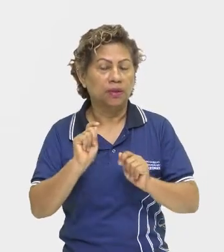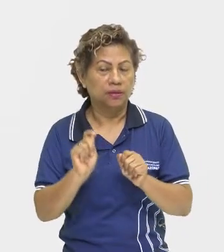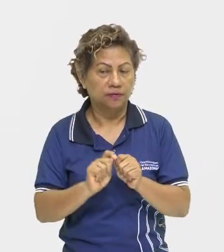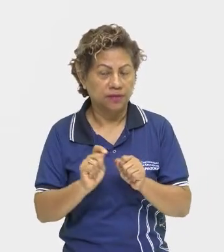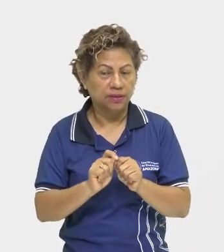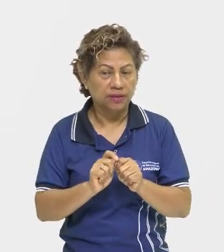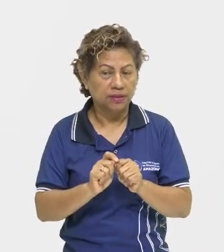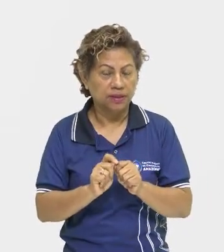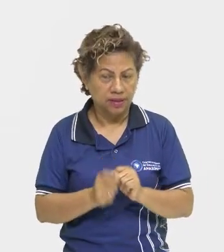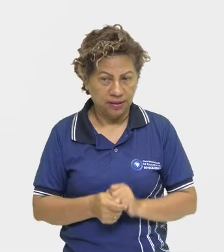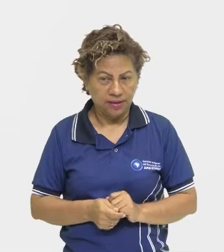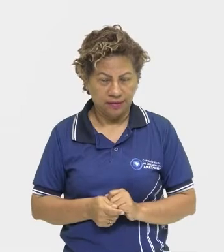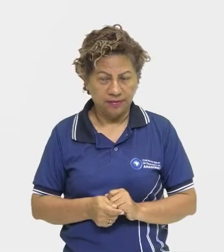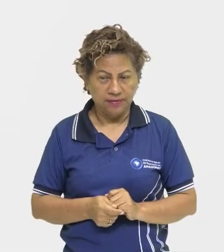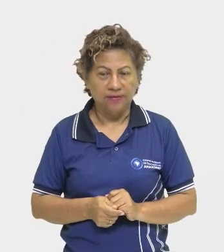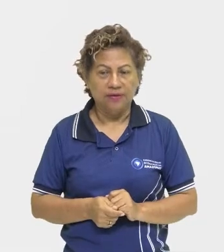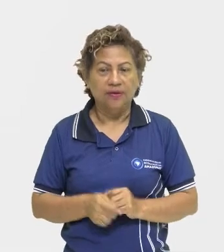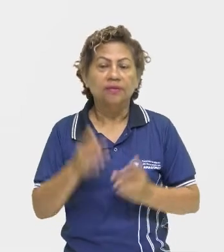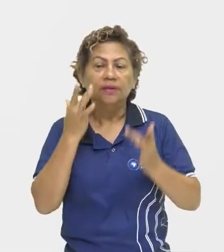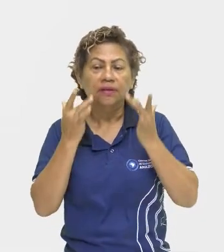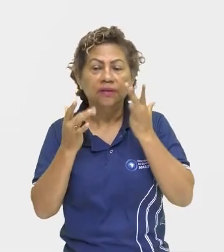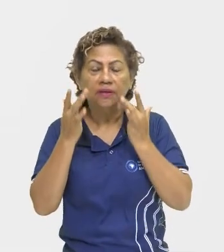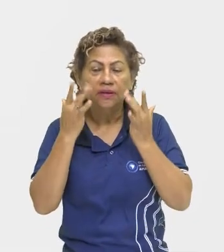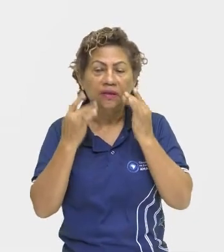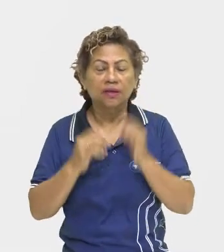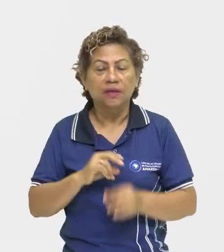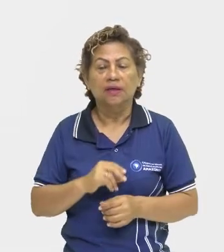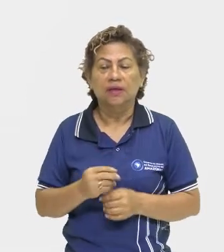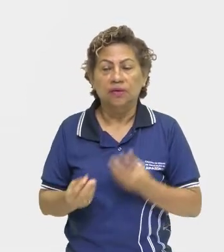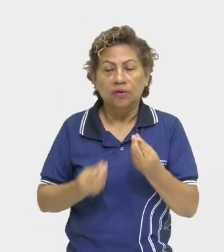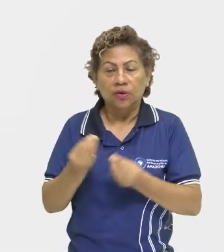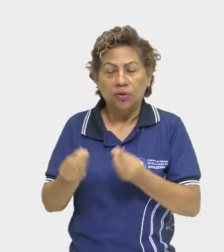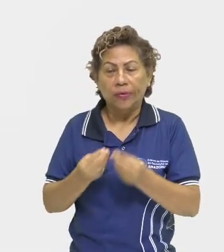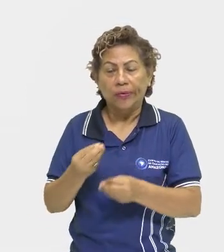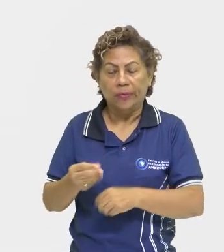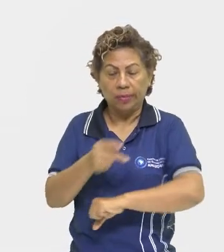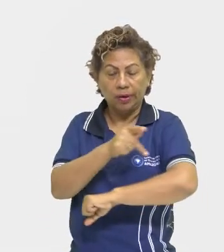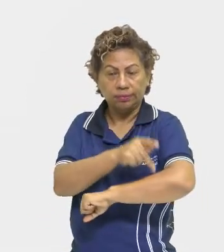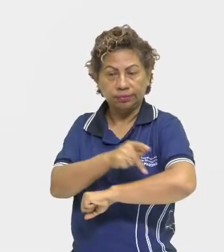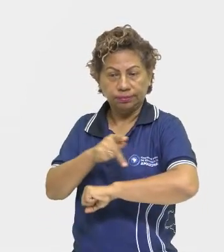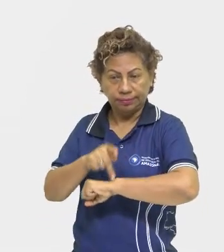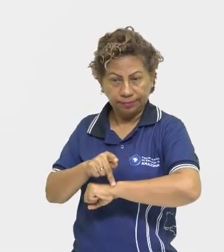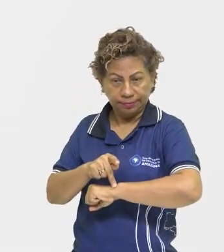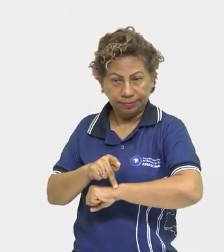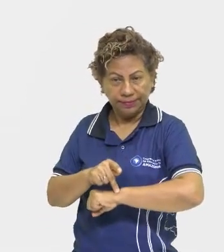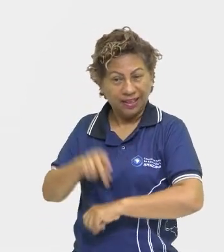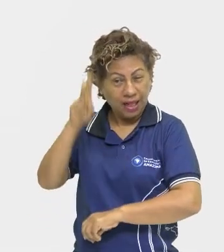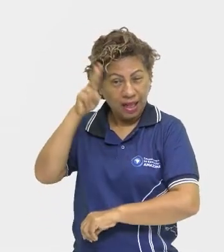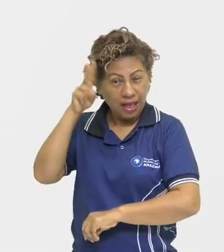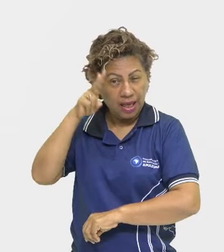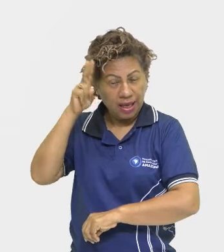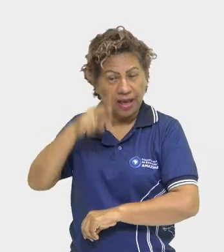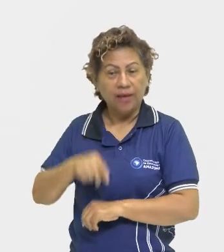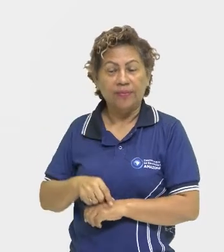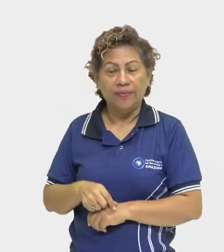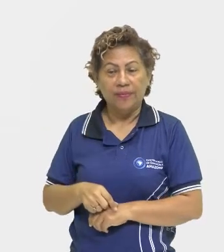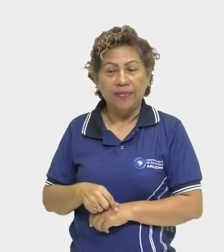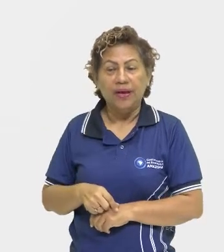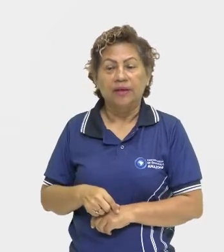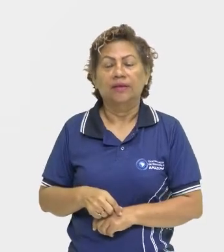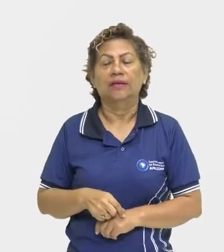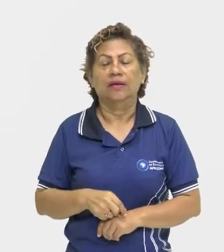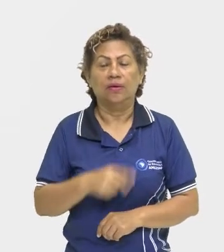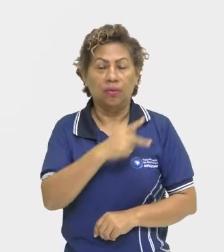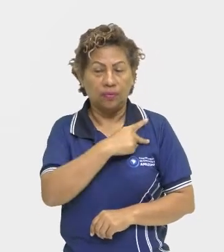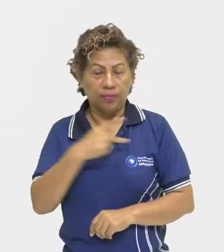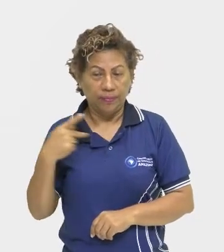o teatro de caráter pedagógico. Então, lembrando aí que o padre José de Anchieta, com o Manuel da